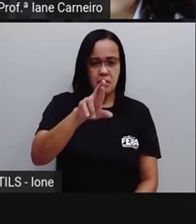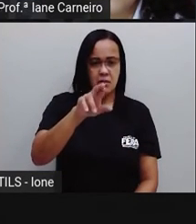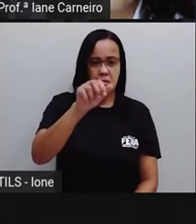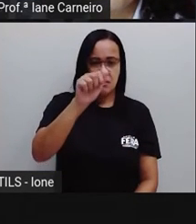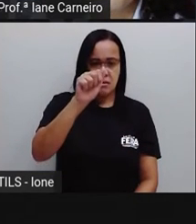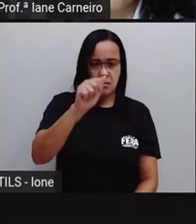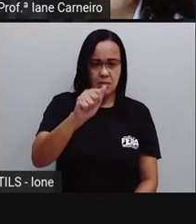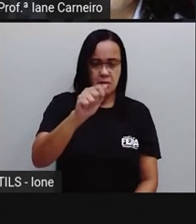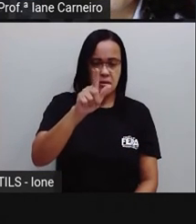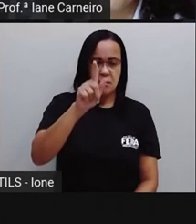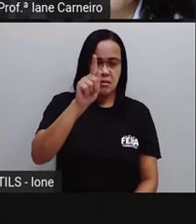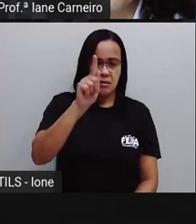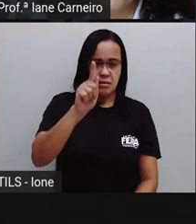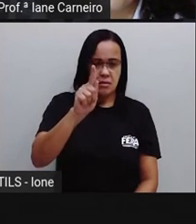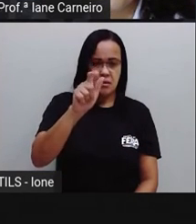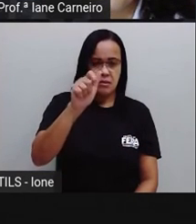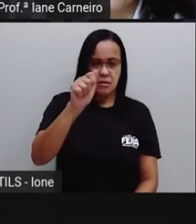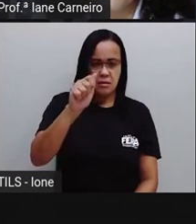DRA...